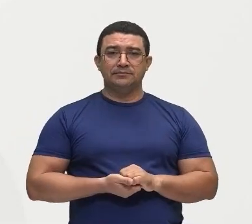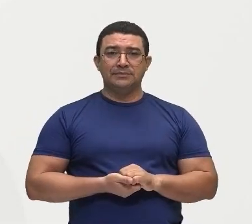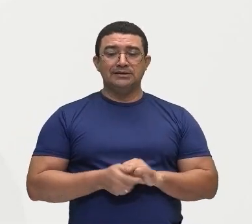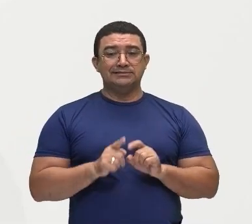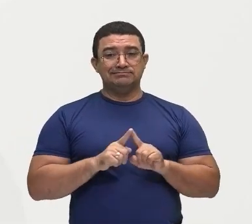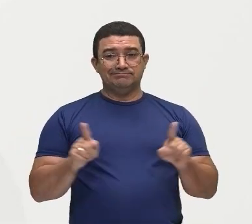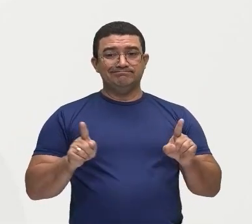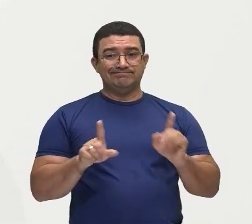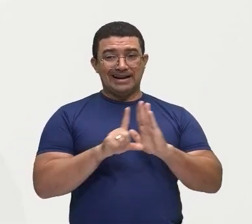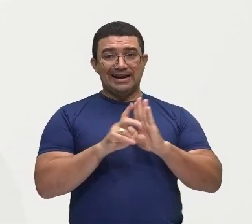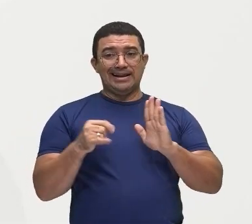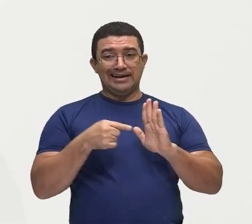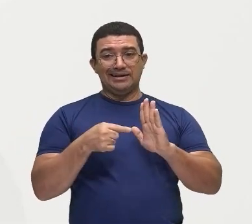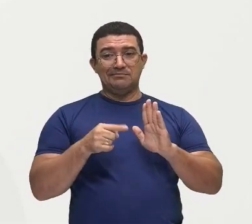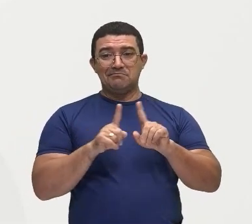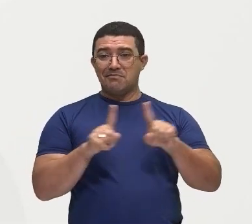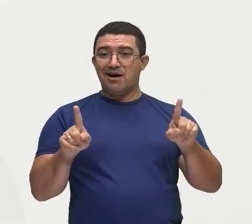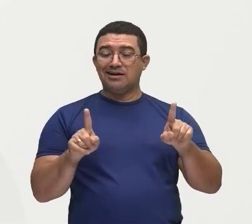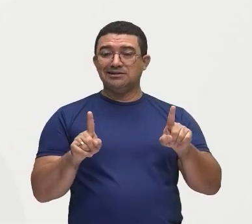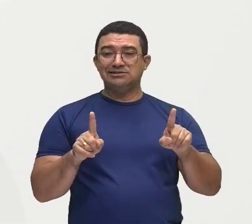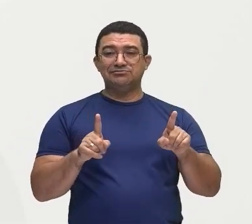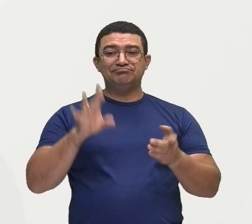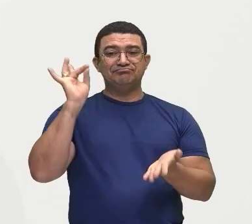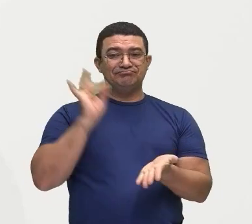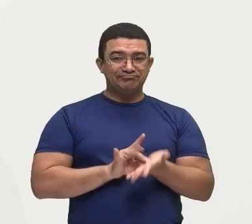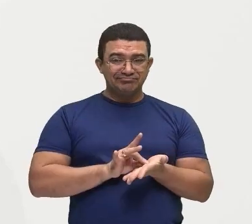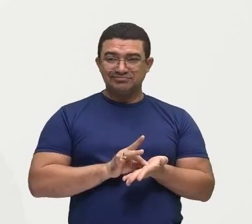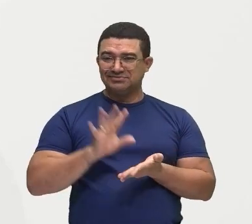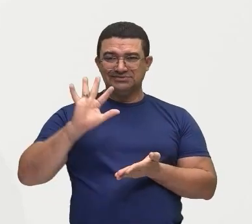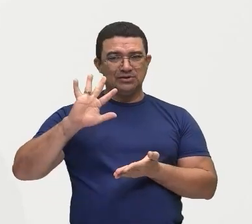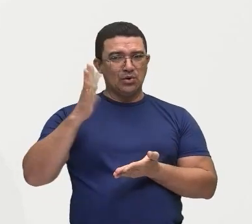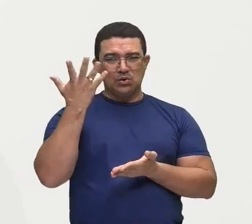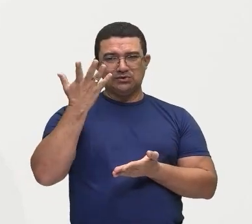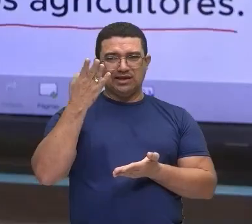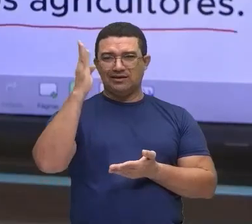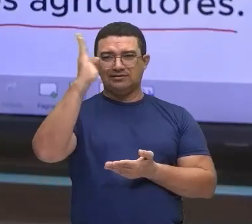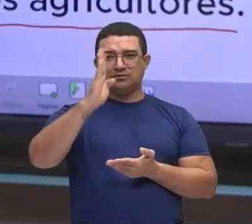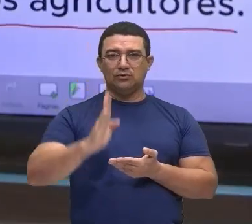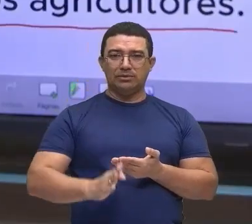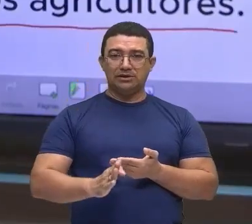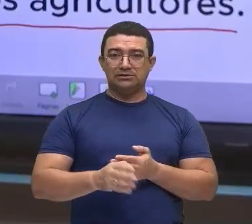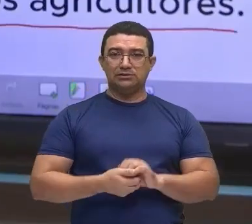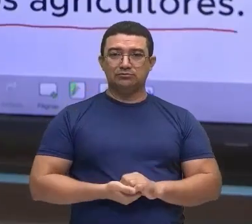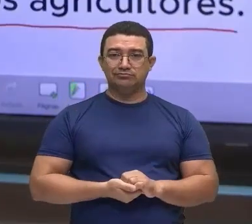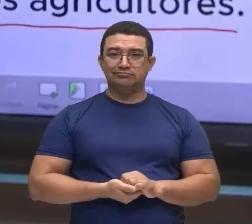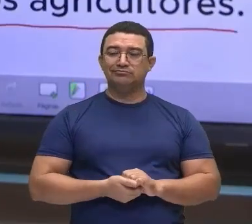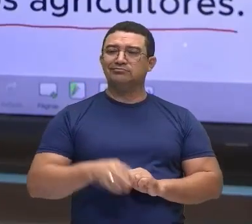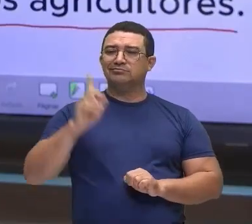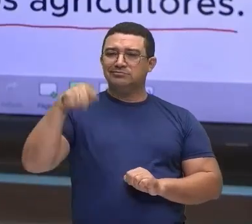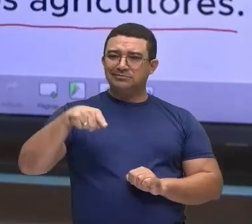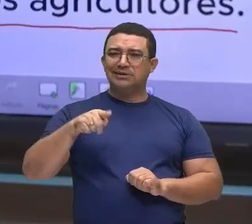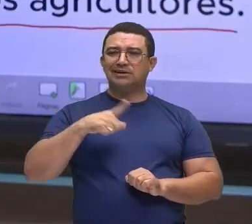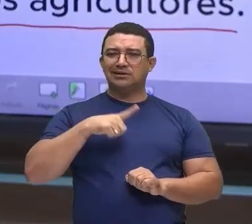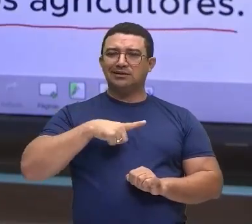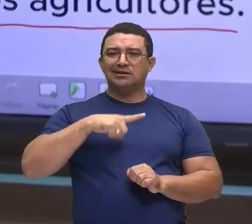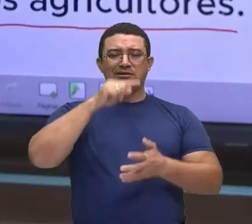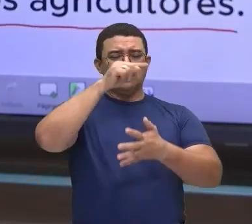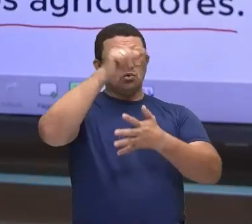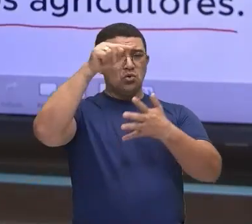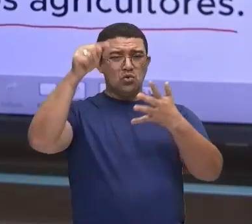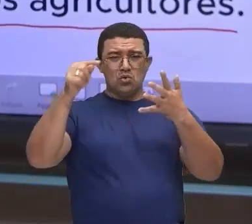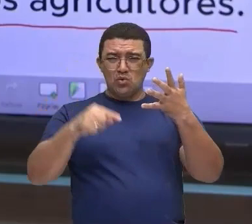gente viu aí que, de fato, isso não acontece aqui no Brasil. São vários grupos, né? Grupos